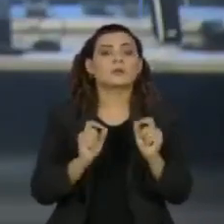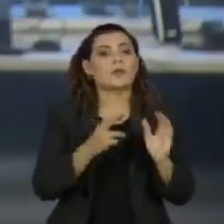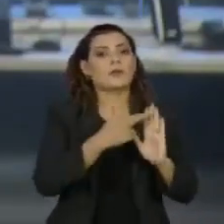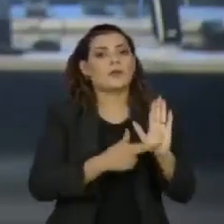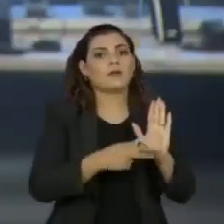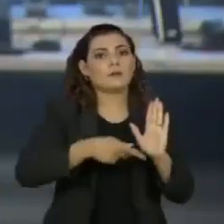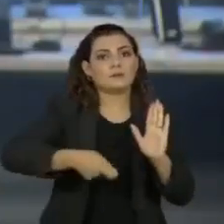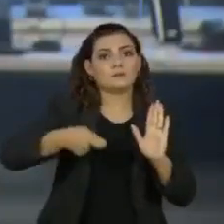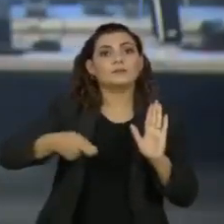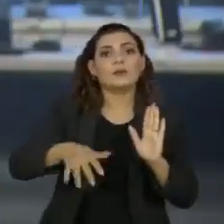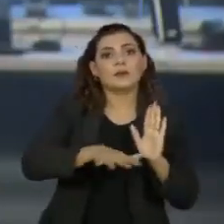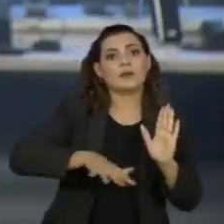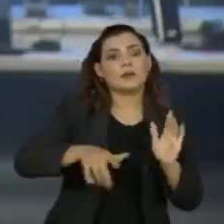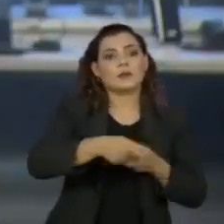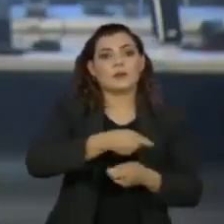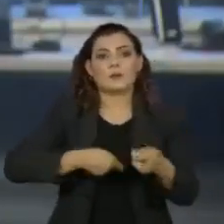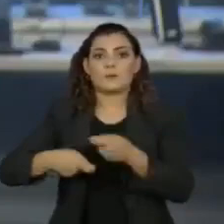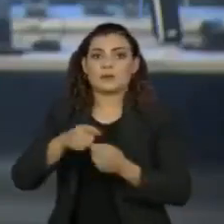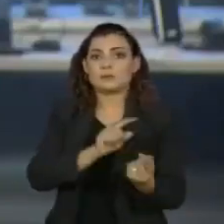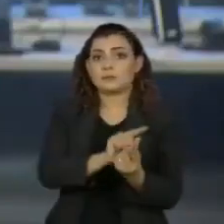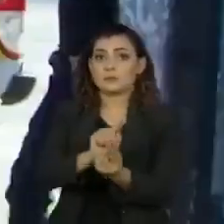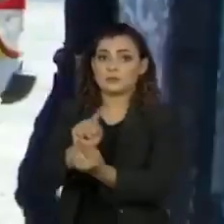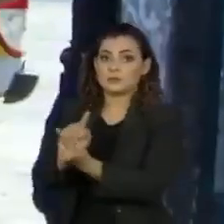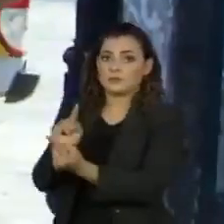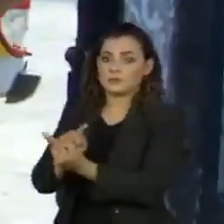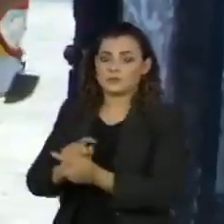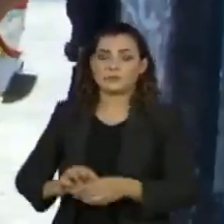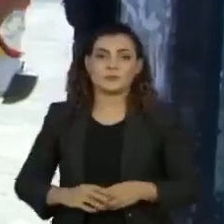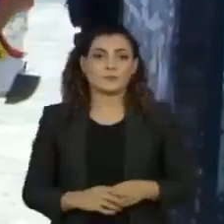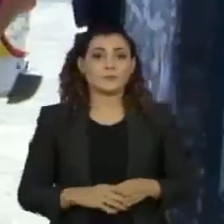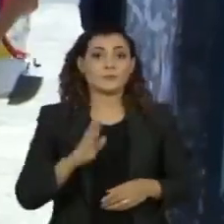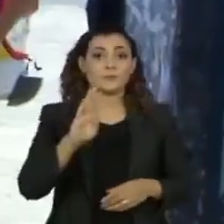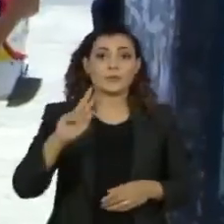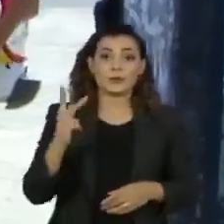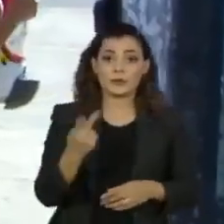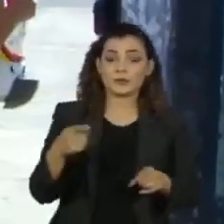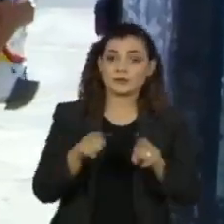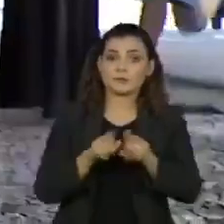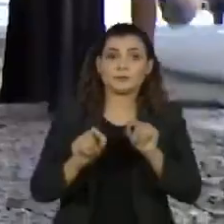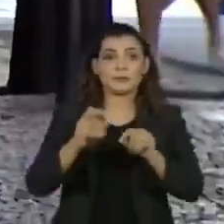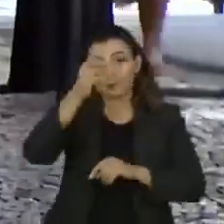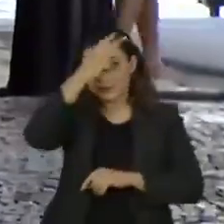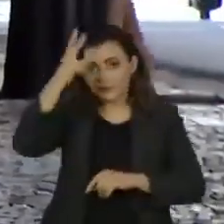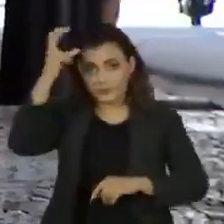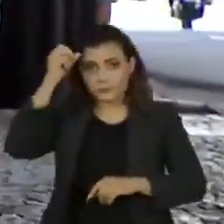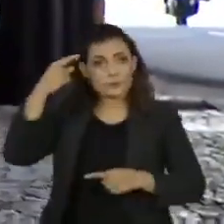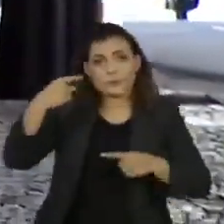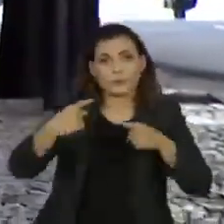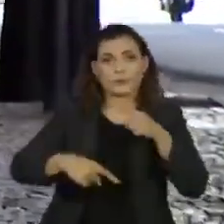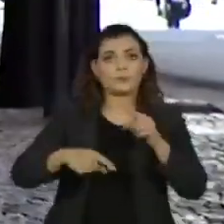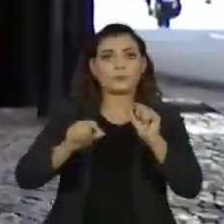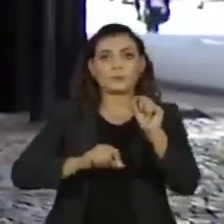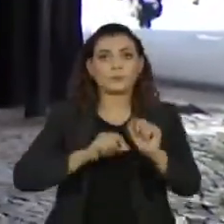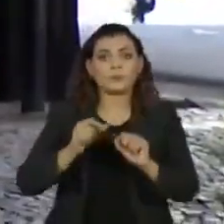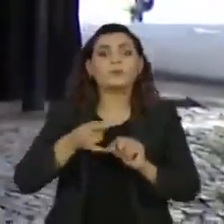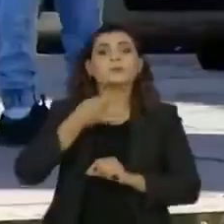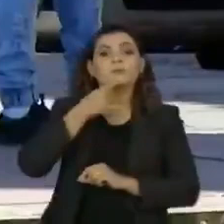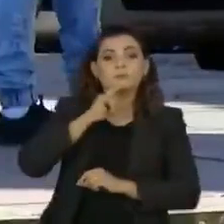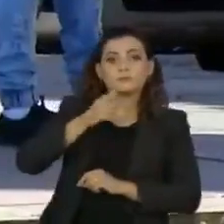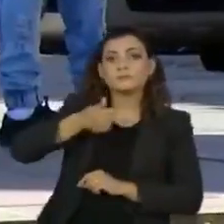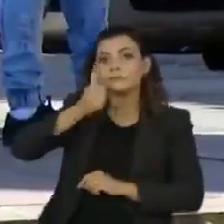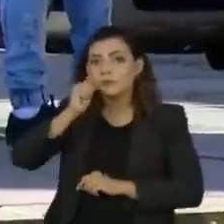restrições aos setores de comércio e serviços. Em Belo Horizonte, a Prefeitura proibiu o consumo de bebidas